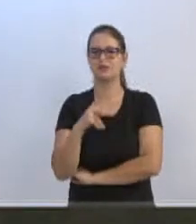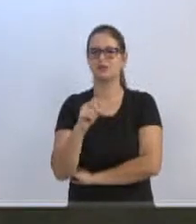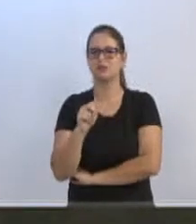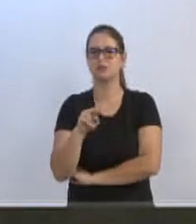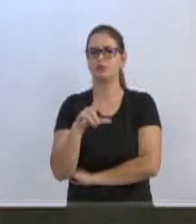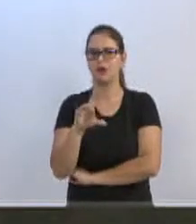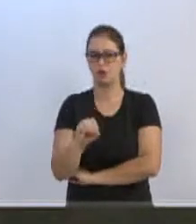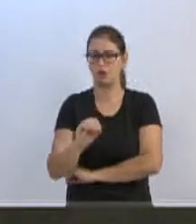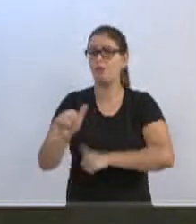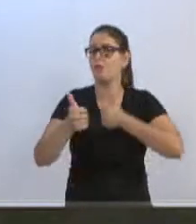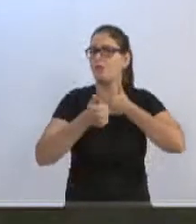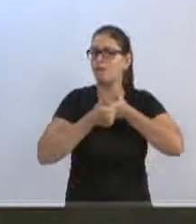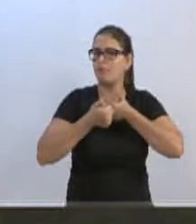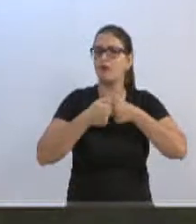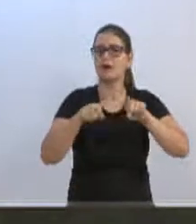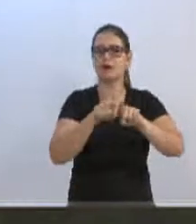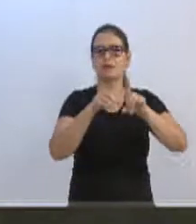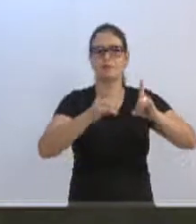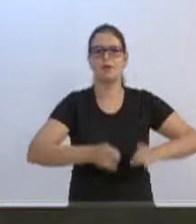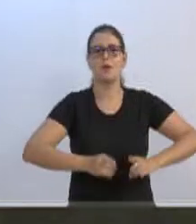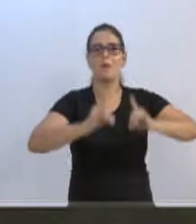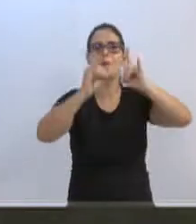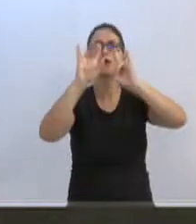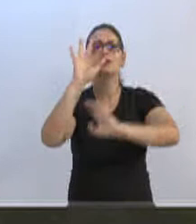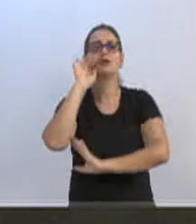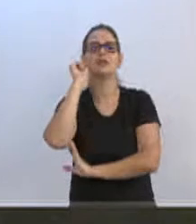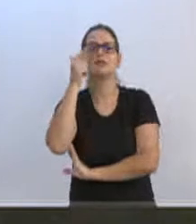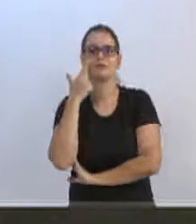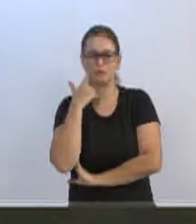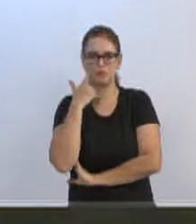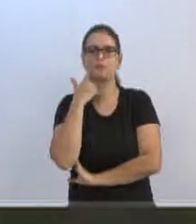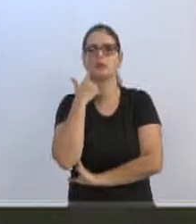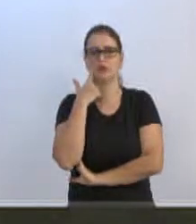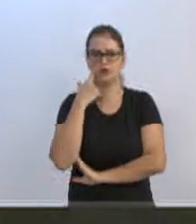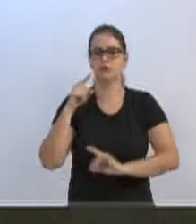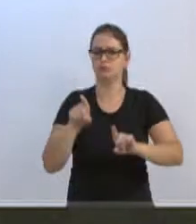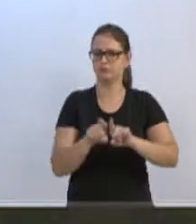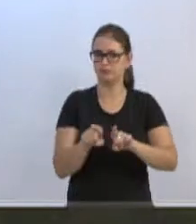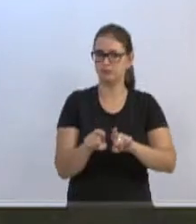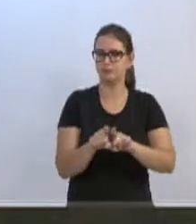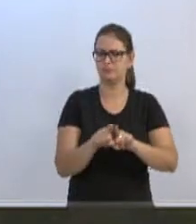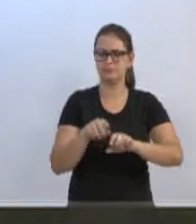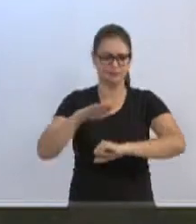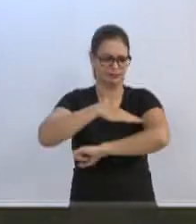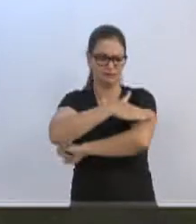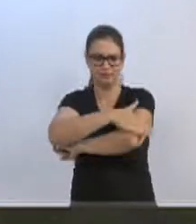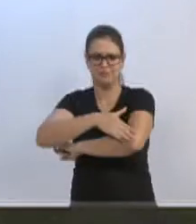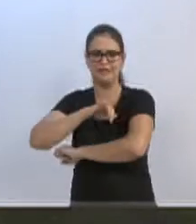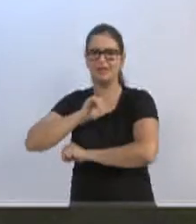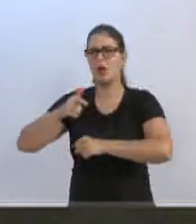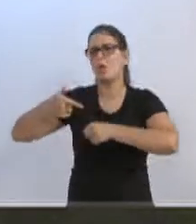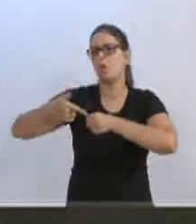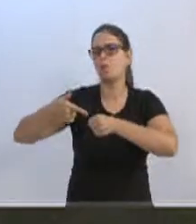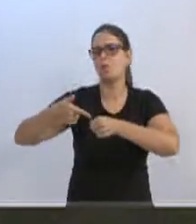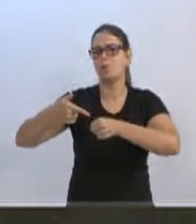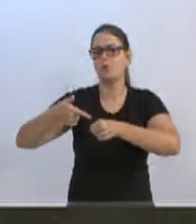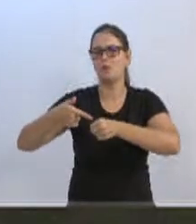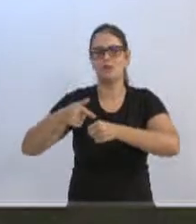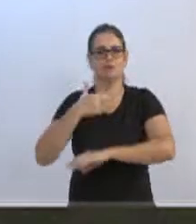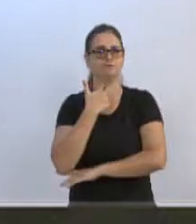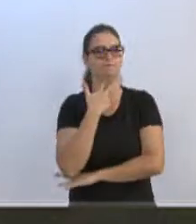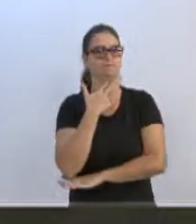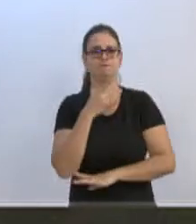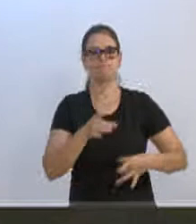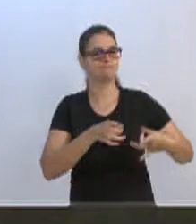É bem próximo também a um prédio da FURB ali, e na esquina do posto de combustível, na Rua São Paulo ali, não podemos